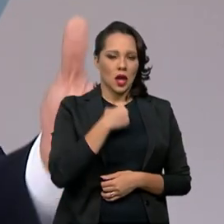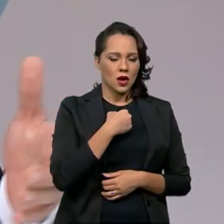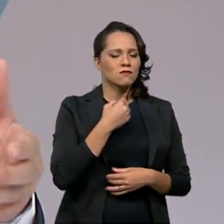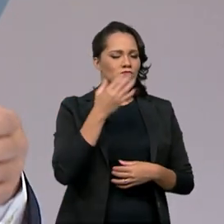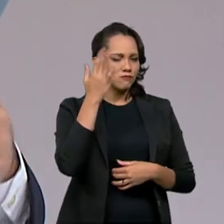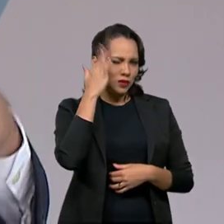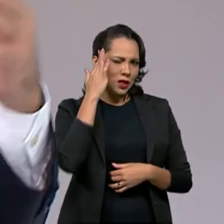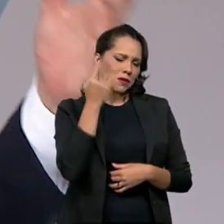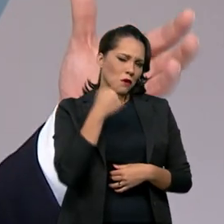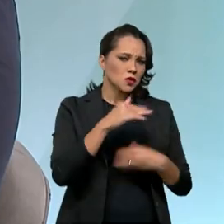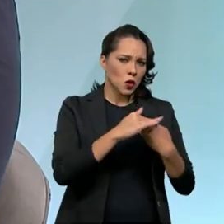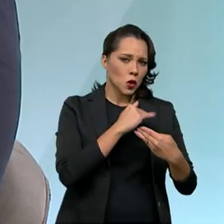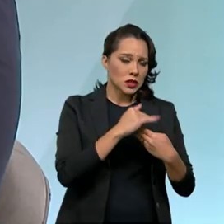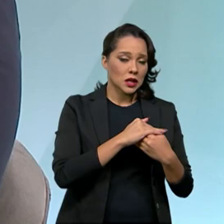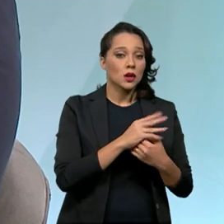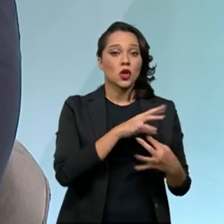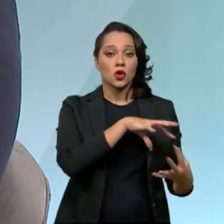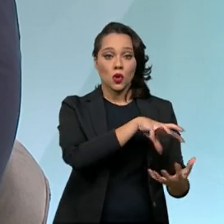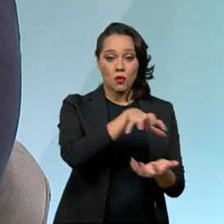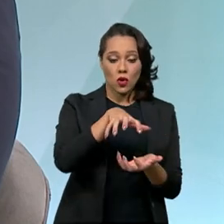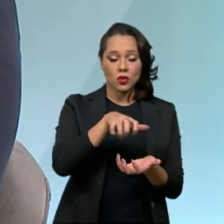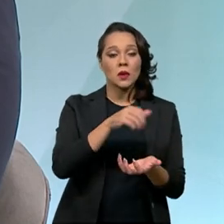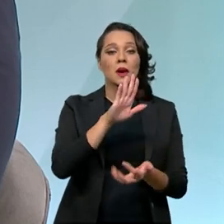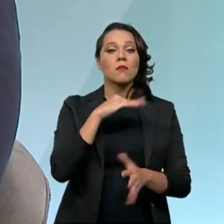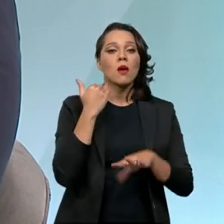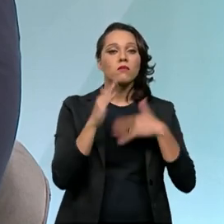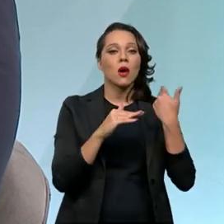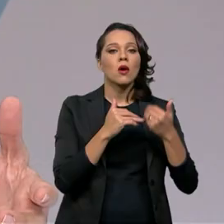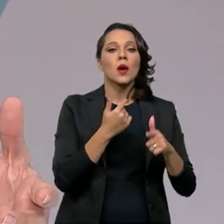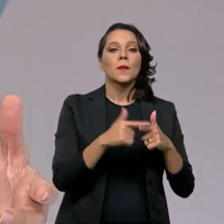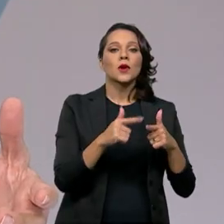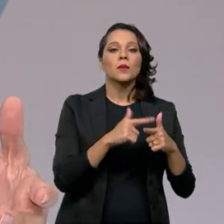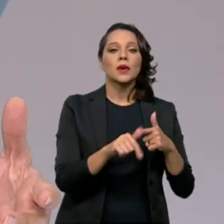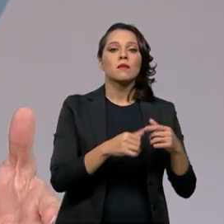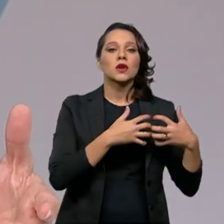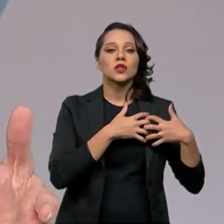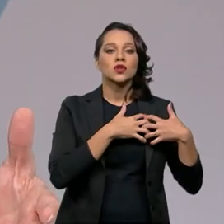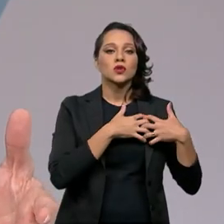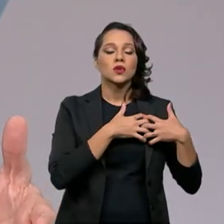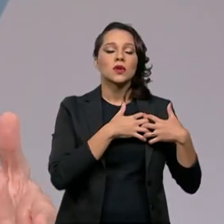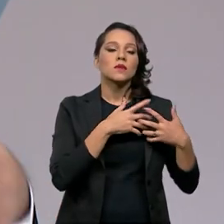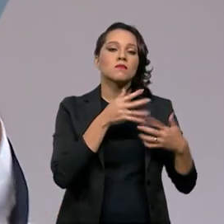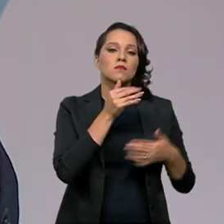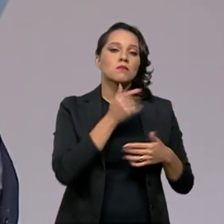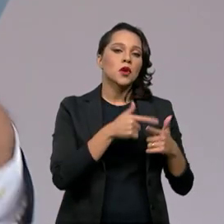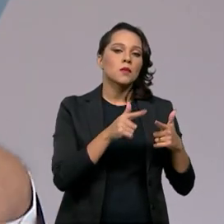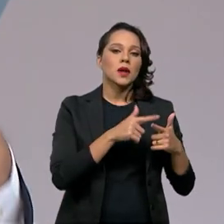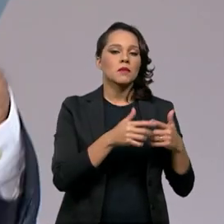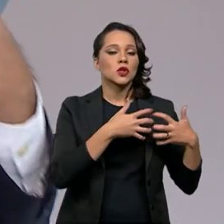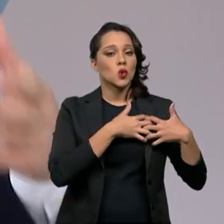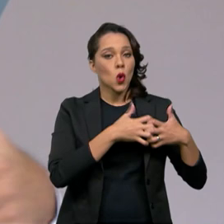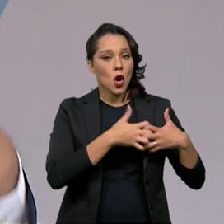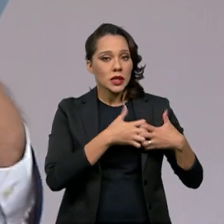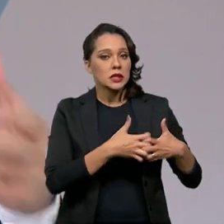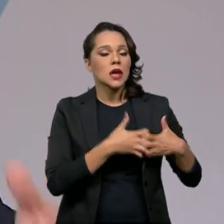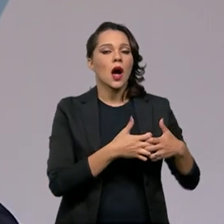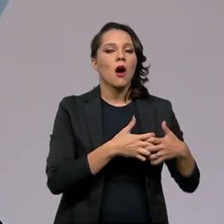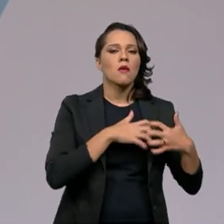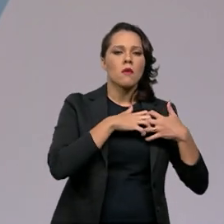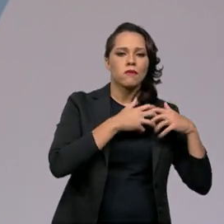informação, o senhor pode me corrigir. No mundo e no Brasil, o que mais mata são problemas ligados à questão do coração,